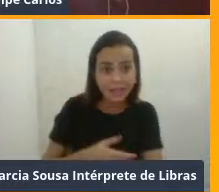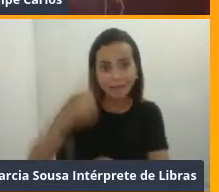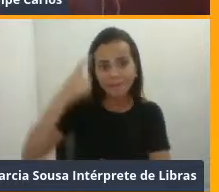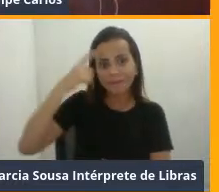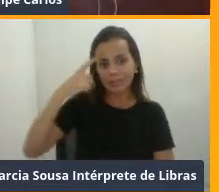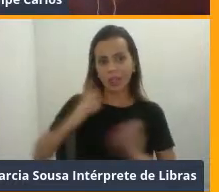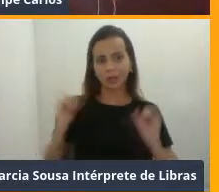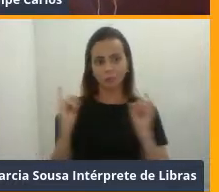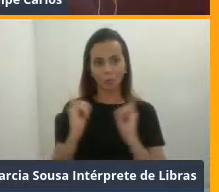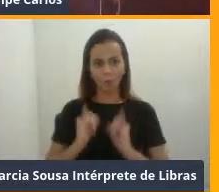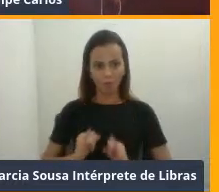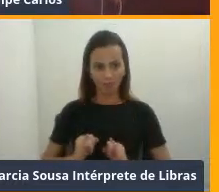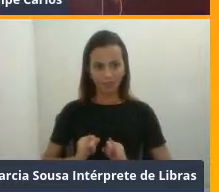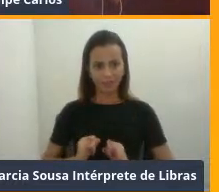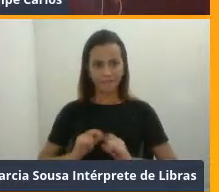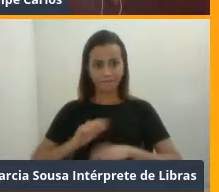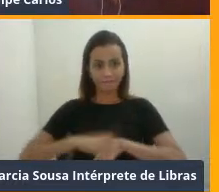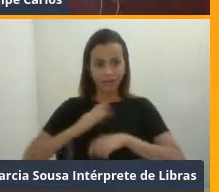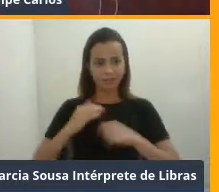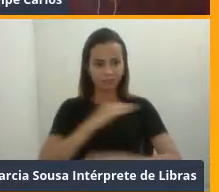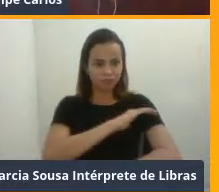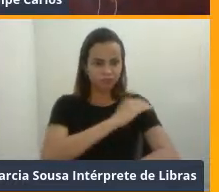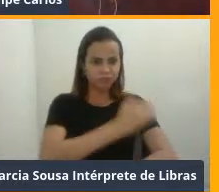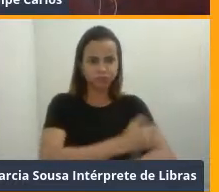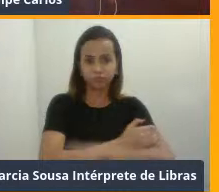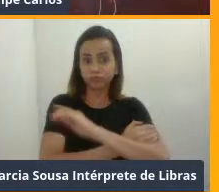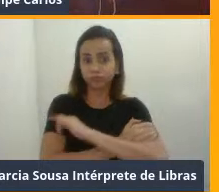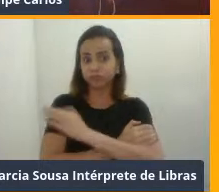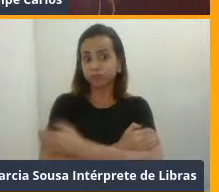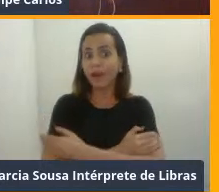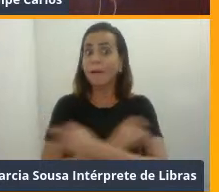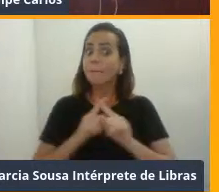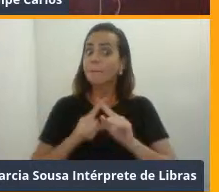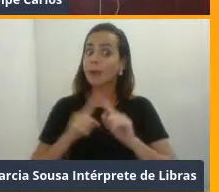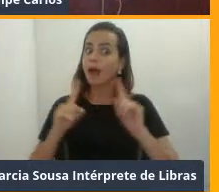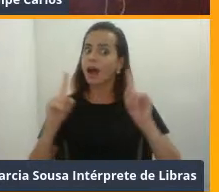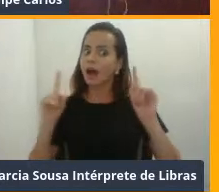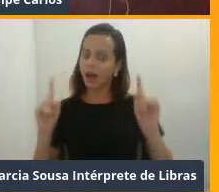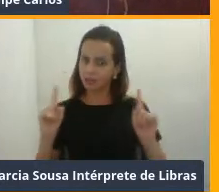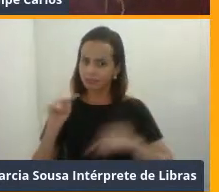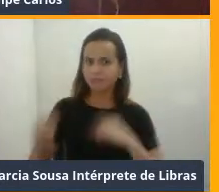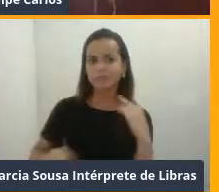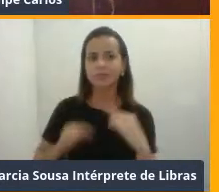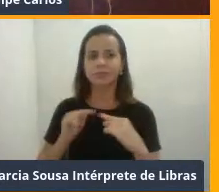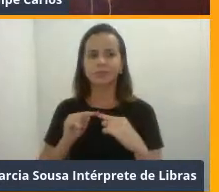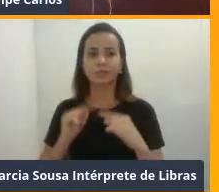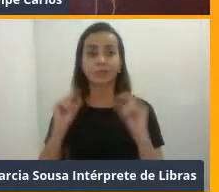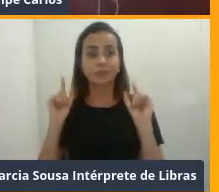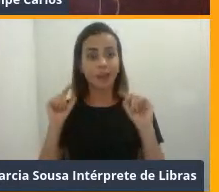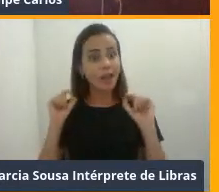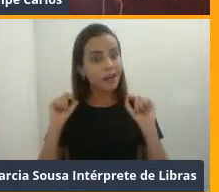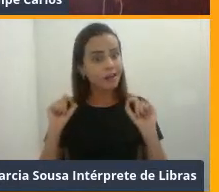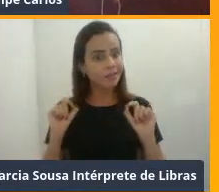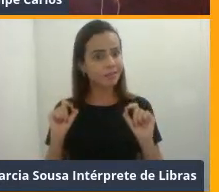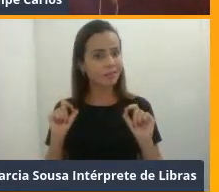emagrecer, ou ficar mais forte, ou algo parecido. Mas, nosso objetivo, como